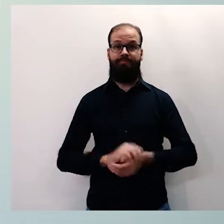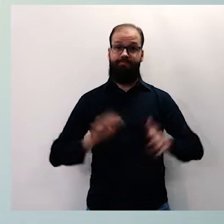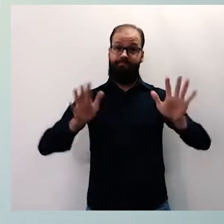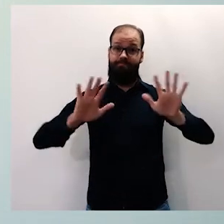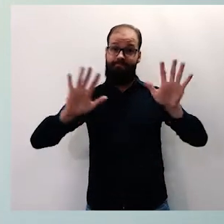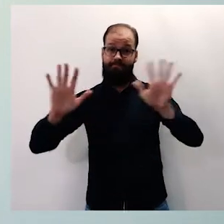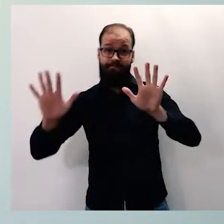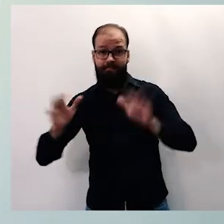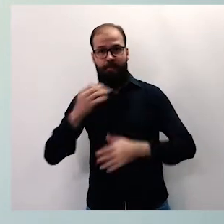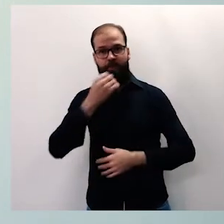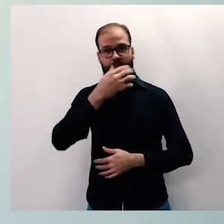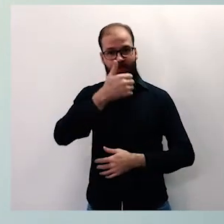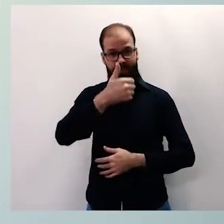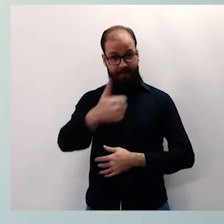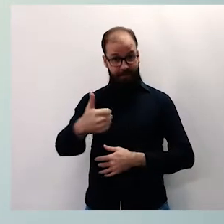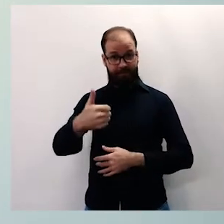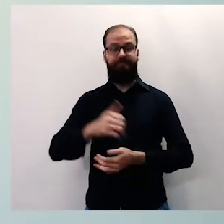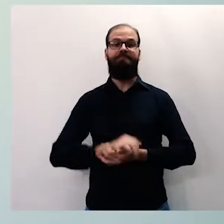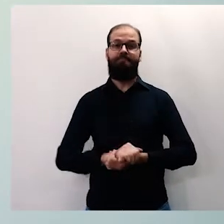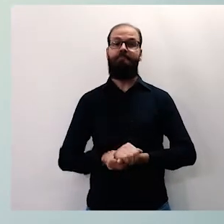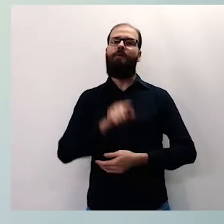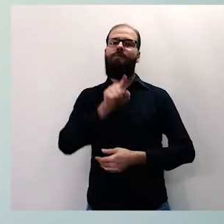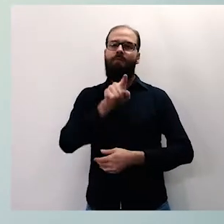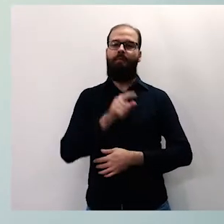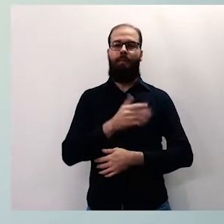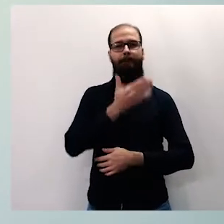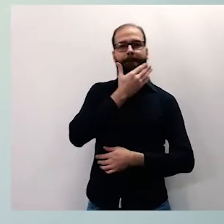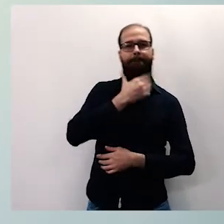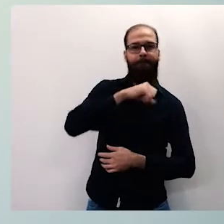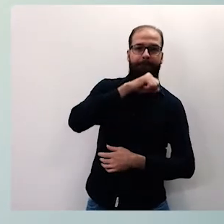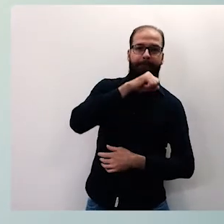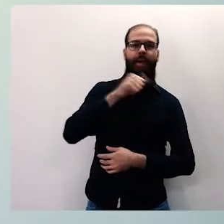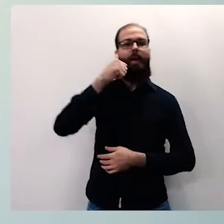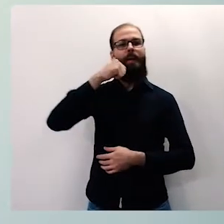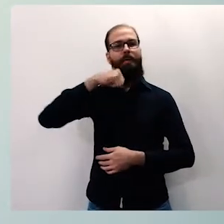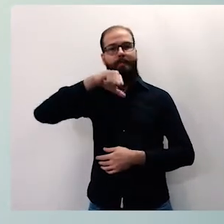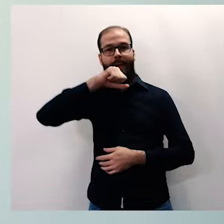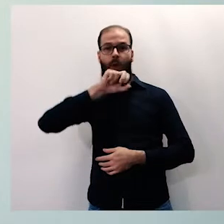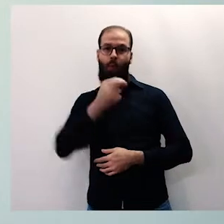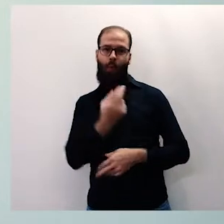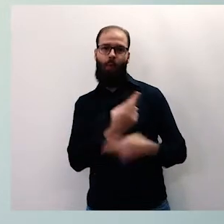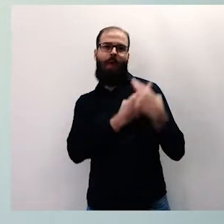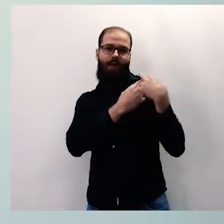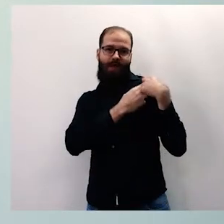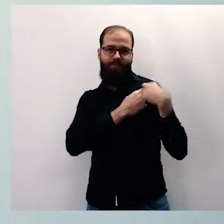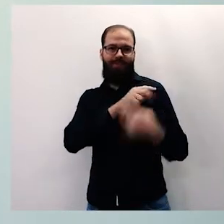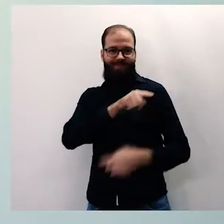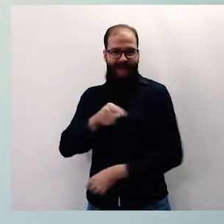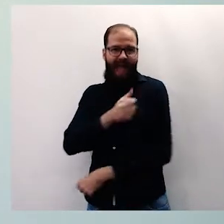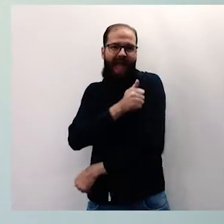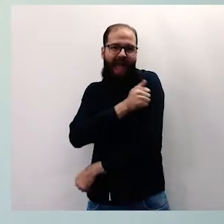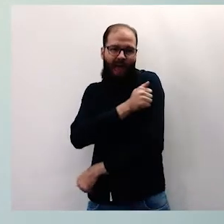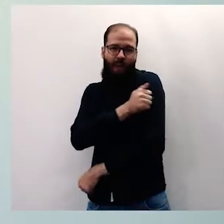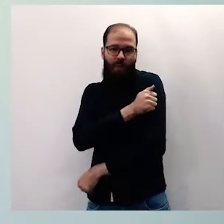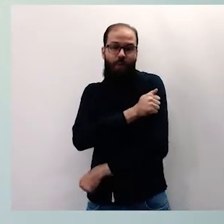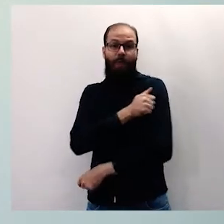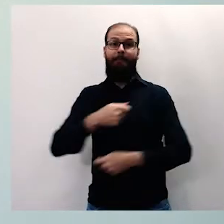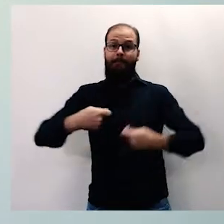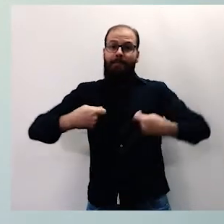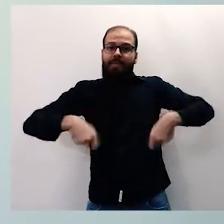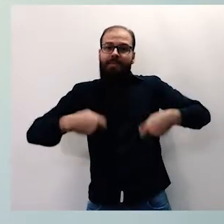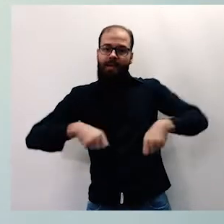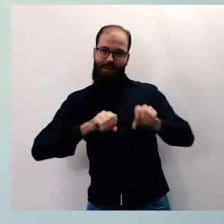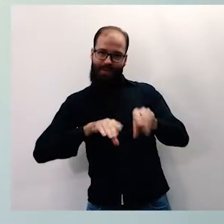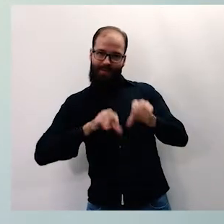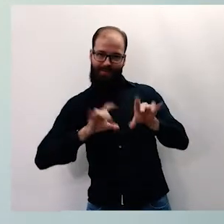Olá pessoal, tudo bem? Vocês aí que são pais ou responsáveis de educando com alguma necessidade